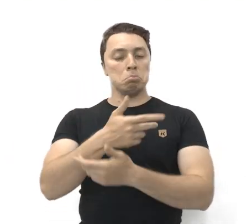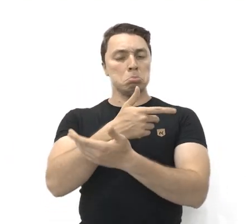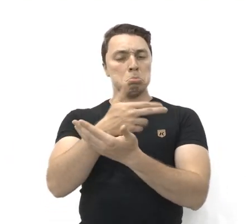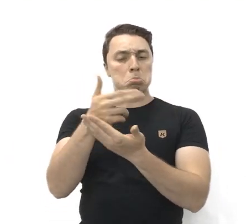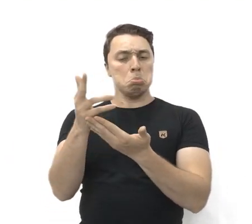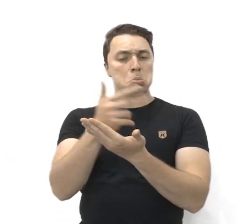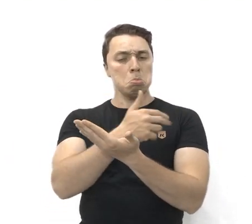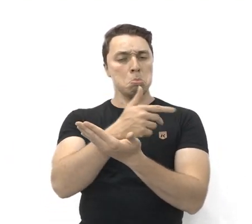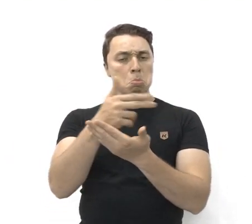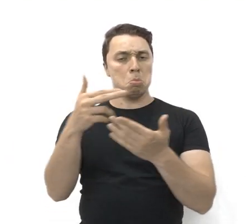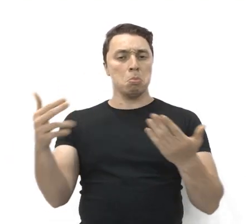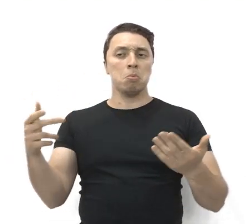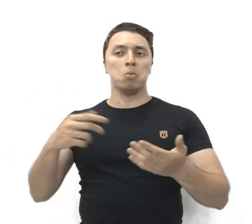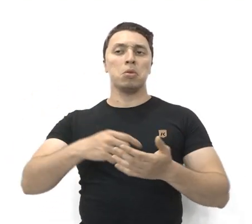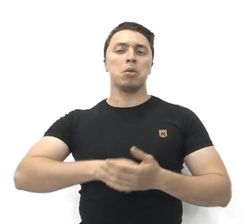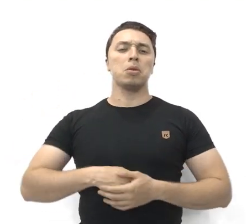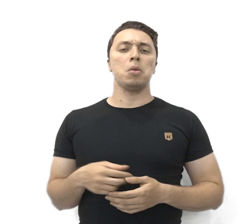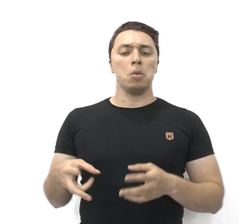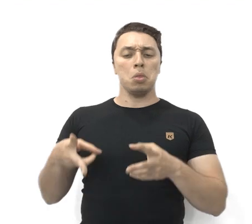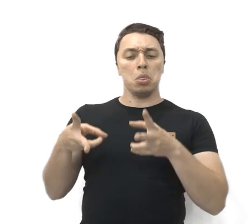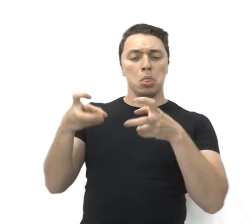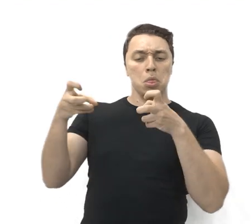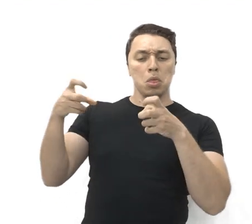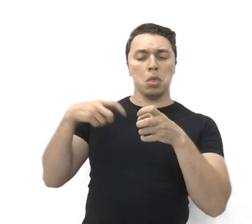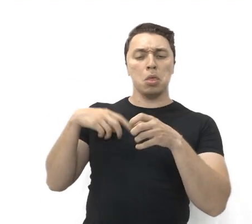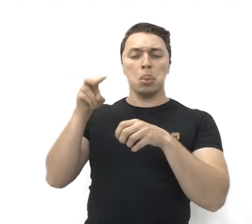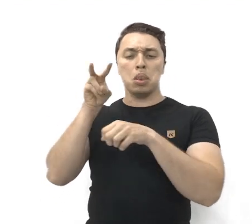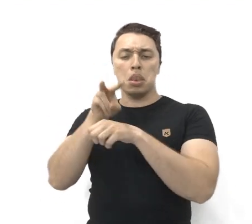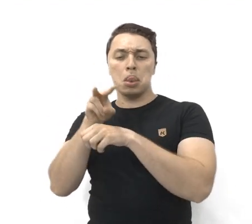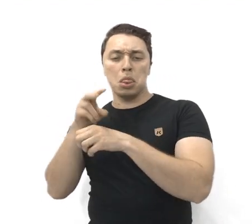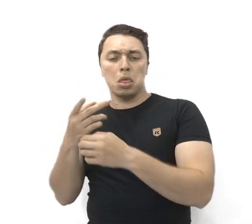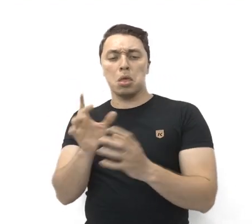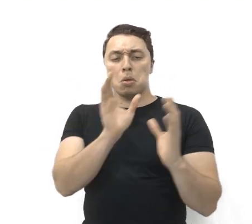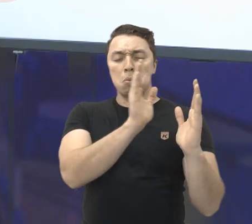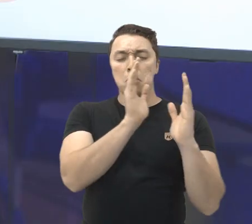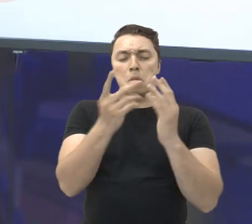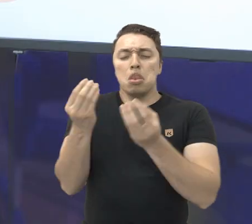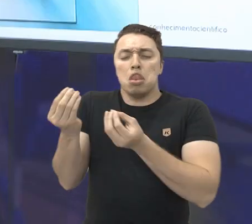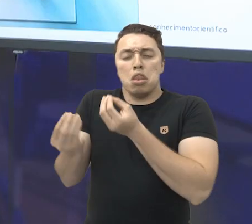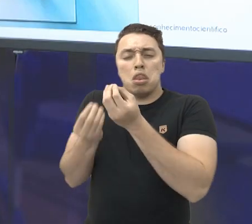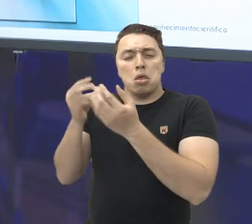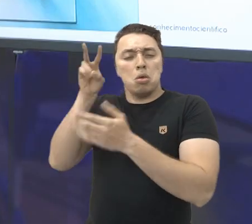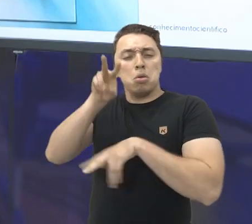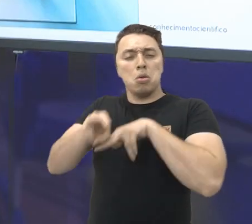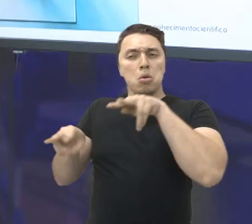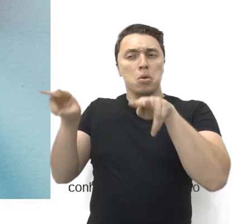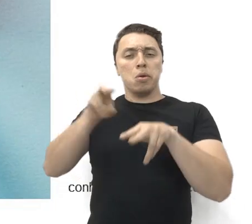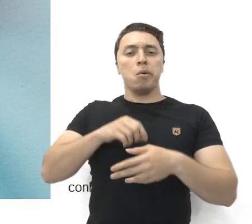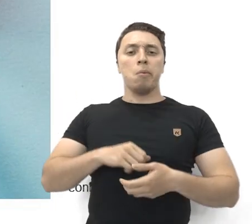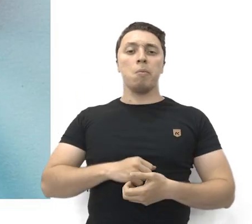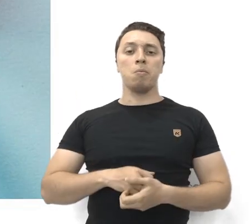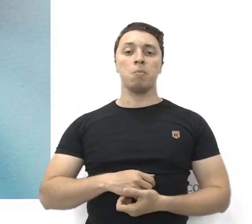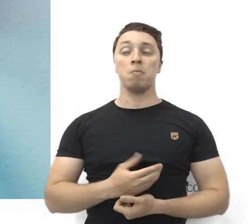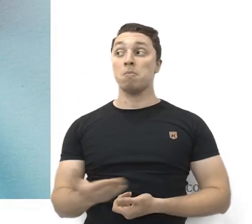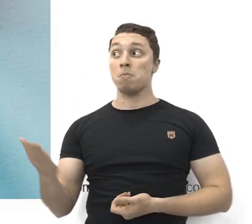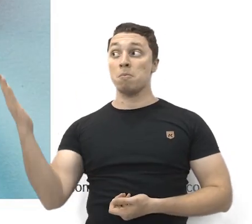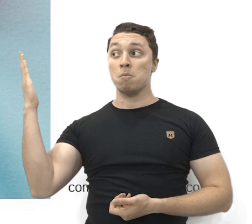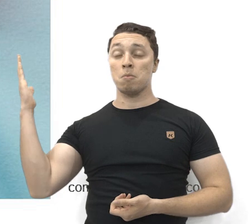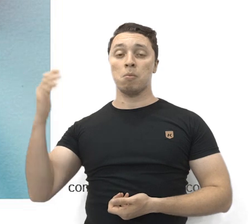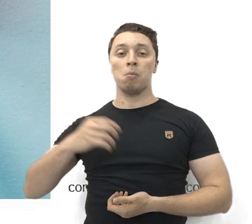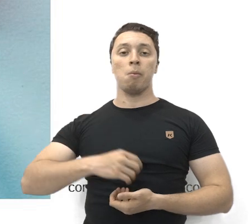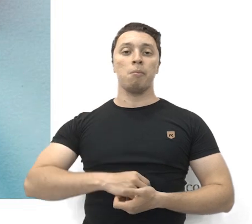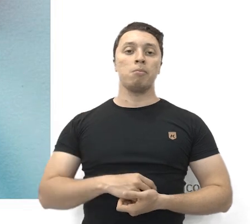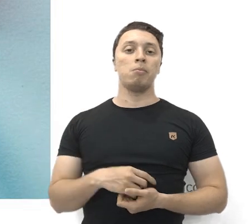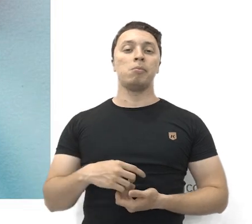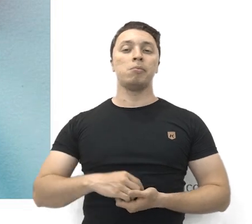Reconhecimento, análise de características e planificações também. As formas geométricas